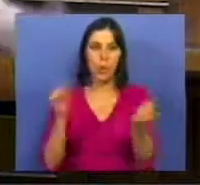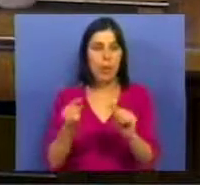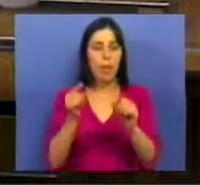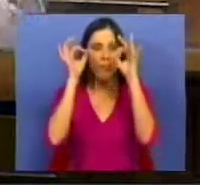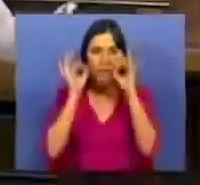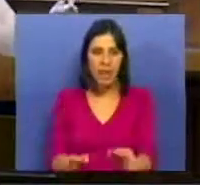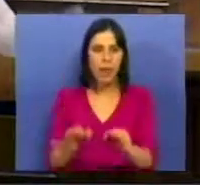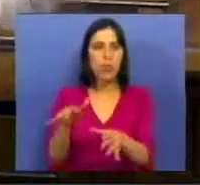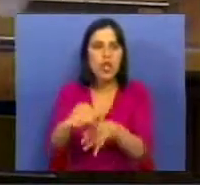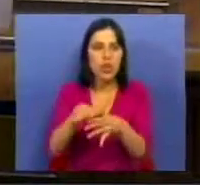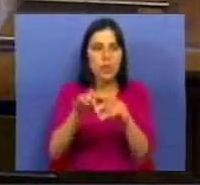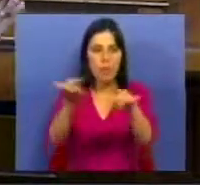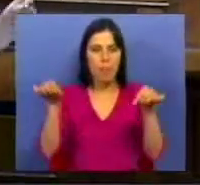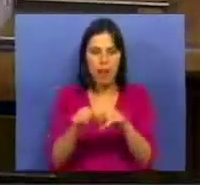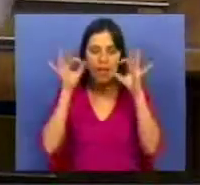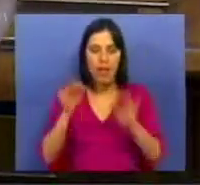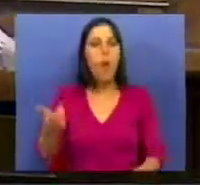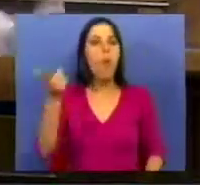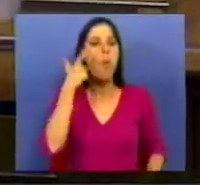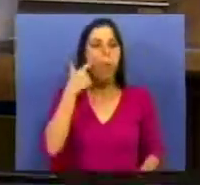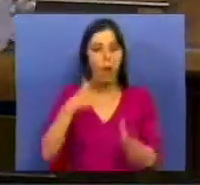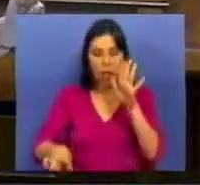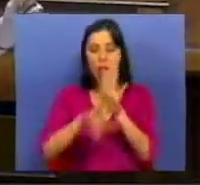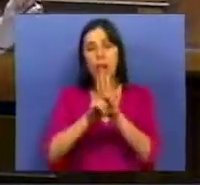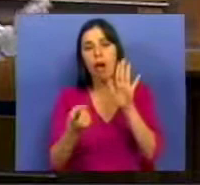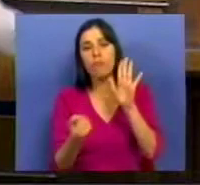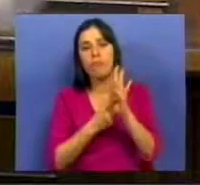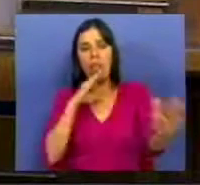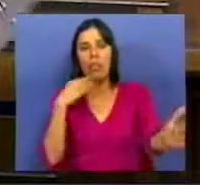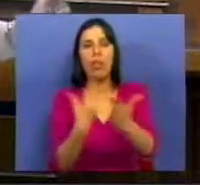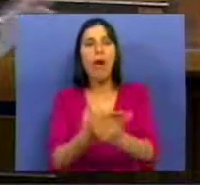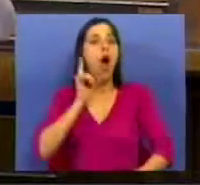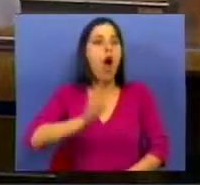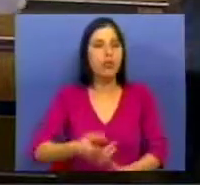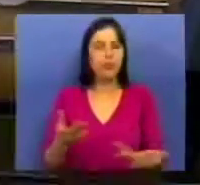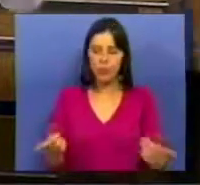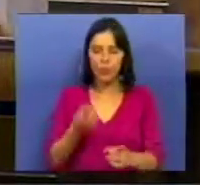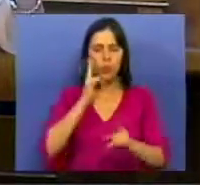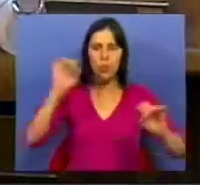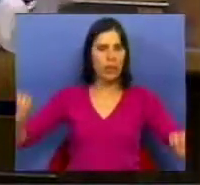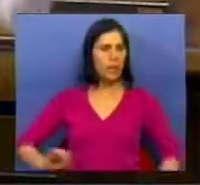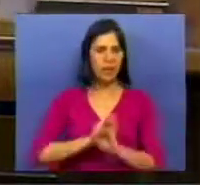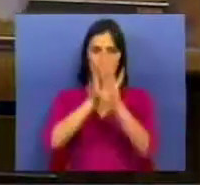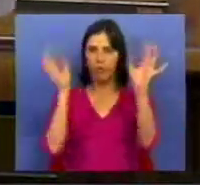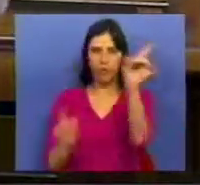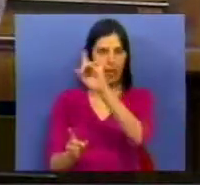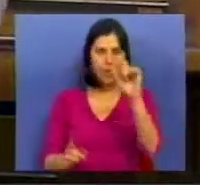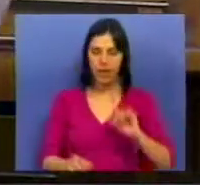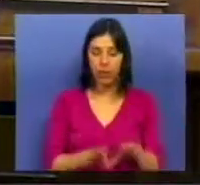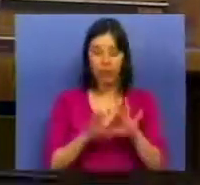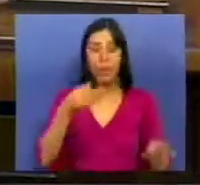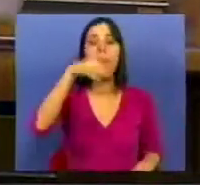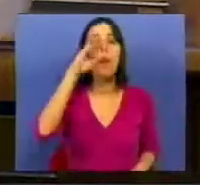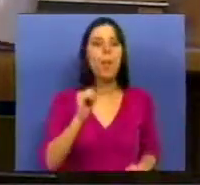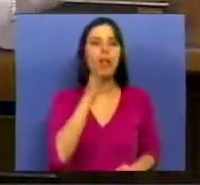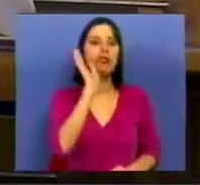local certo. Vamos ver o que é que esta lei vai originar. Porque não se trata de clarificação, como o Partido Socialista